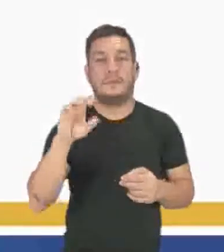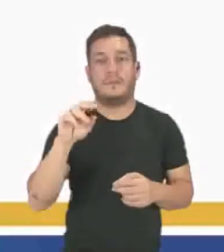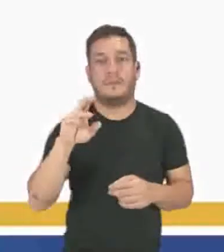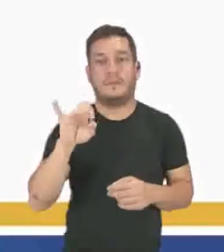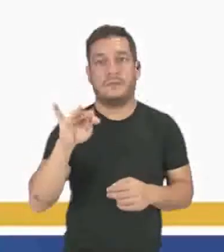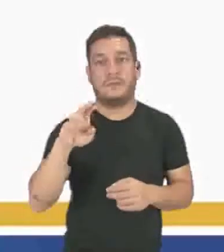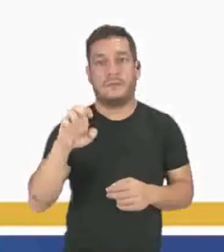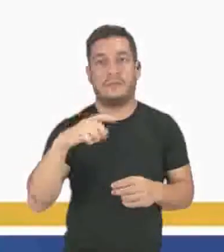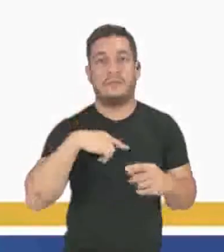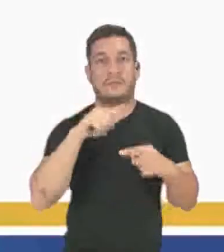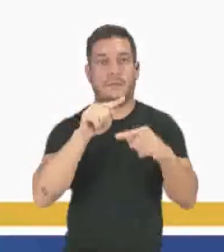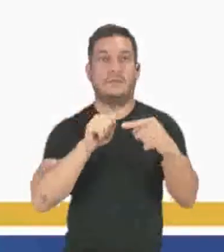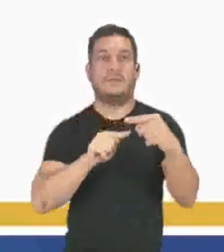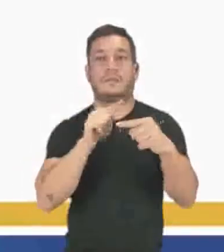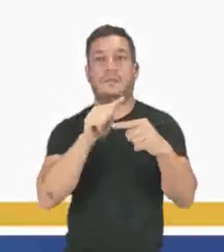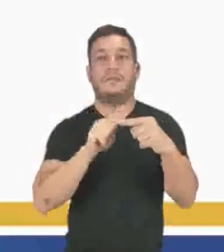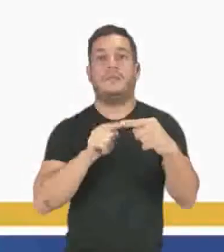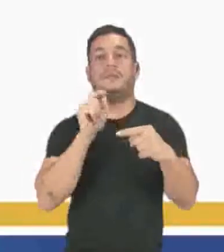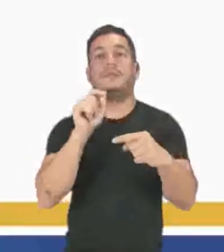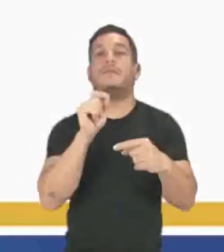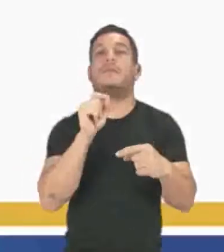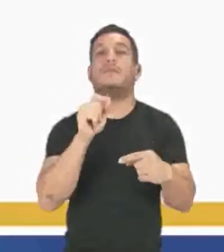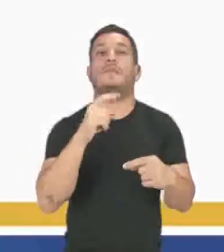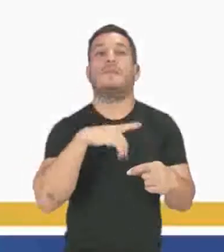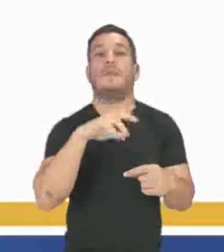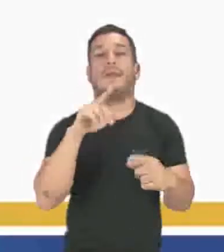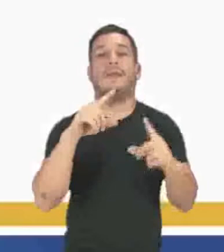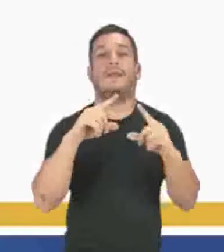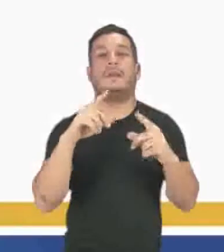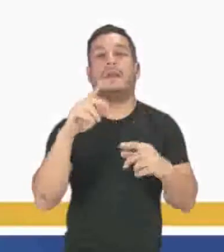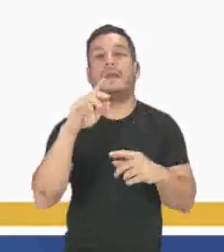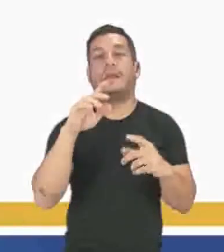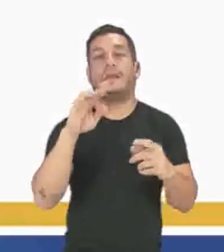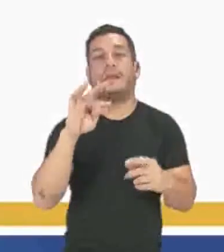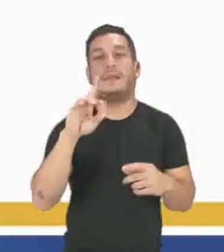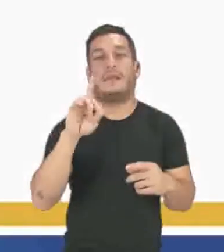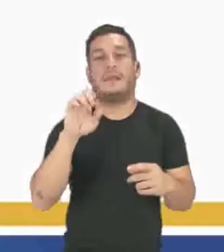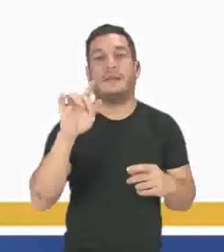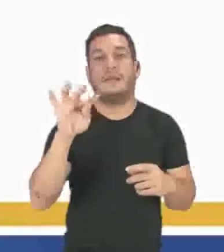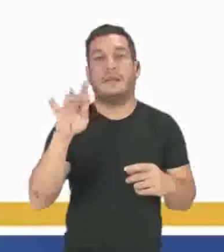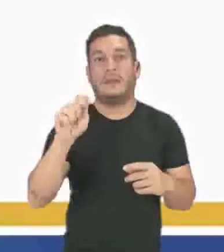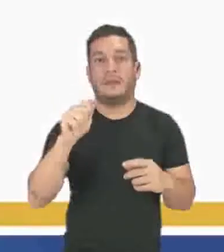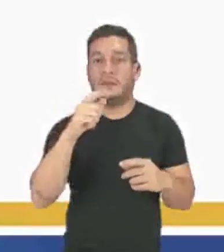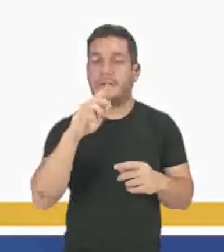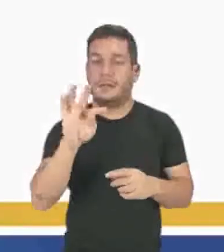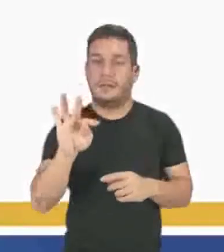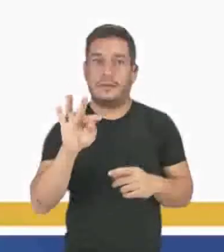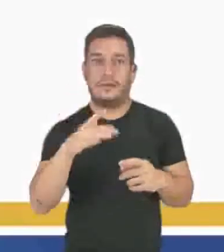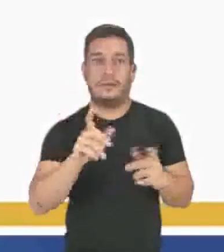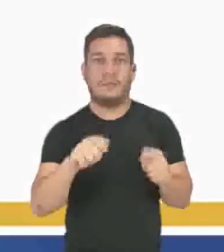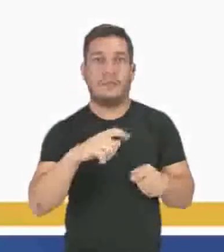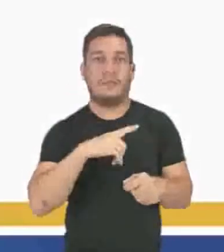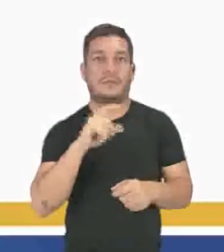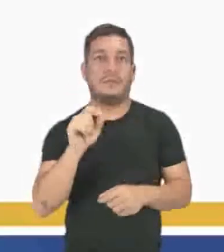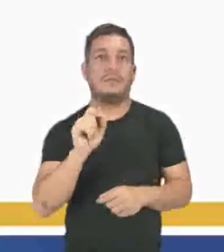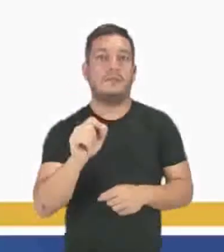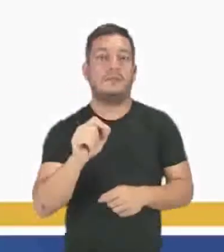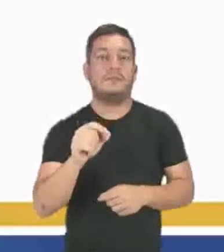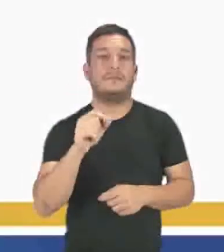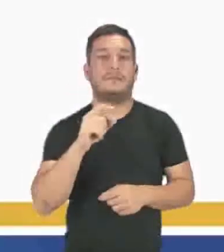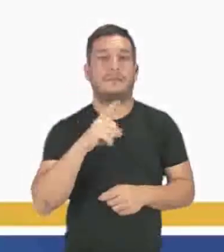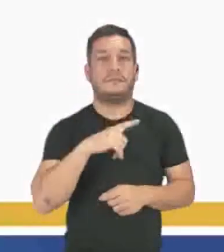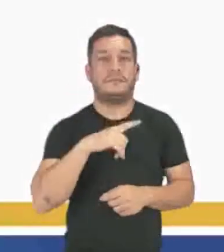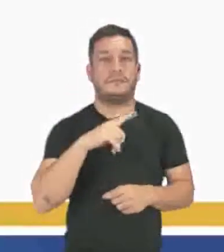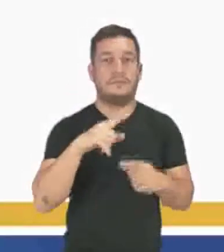é a divisão da concentração, Δt aqui é a variação de concentração, que aí a gente pode ter aqui tanto a